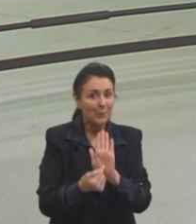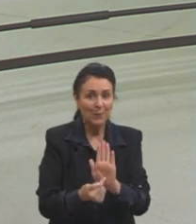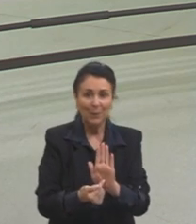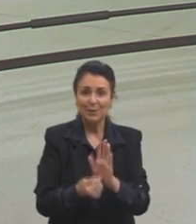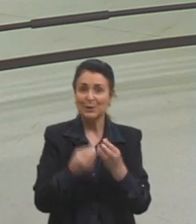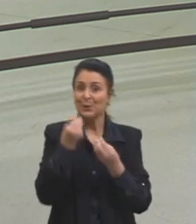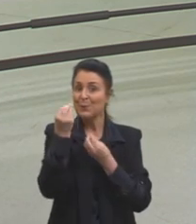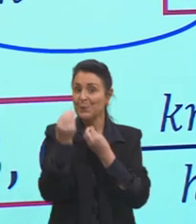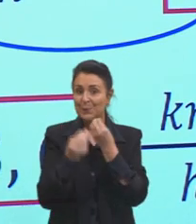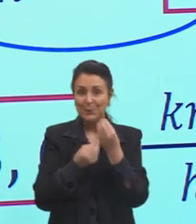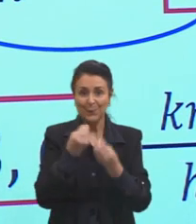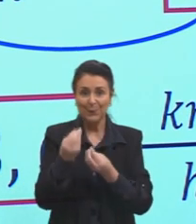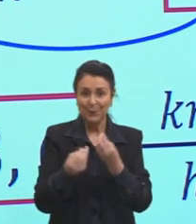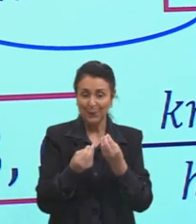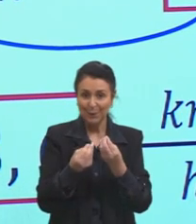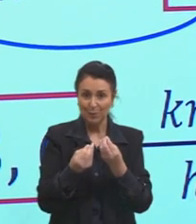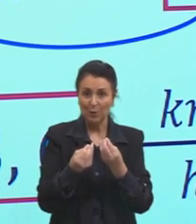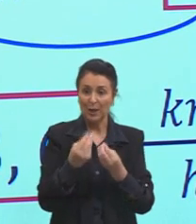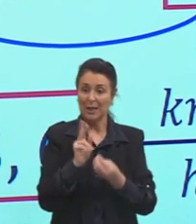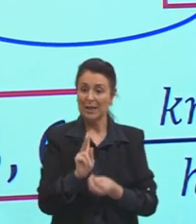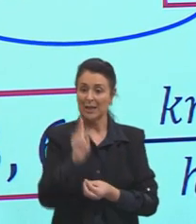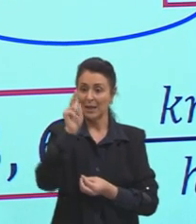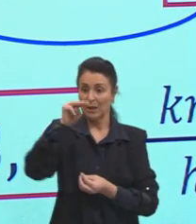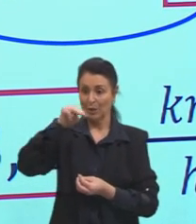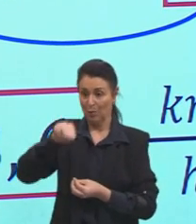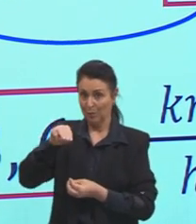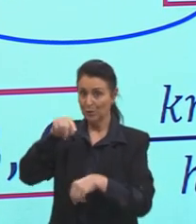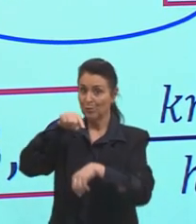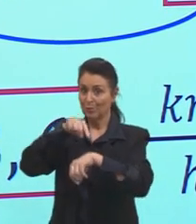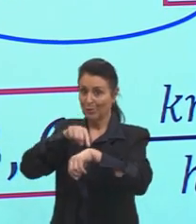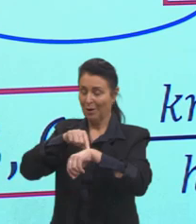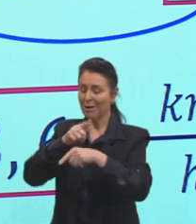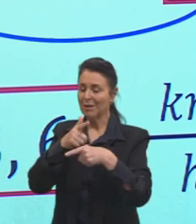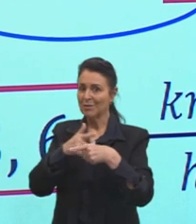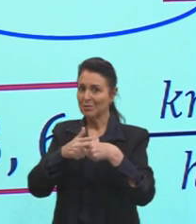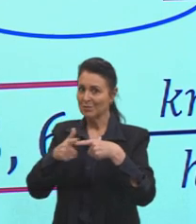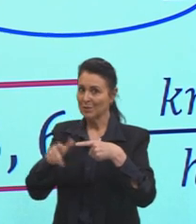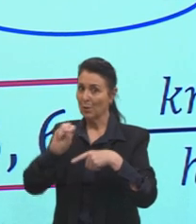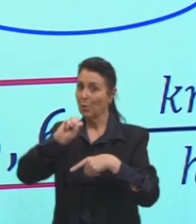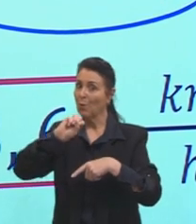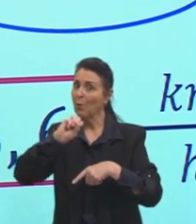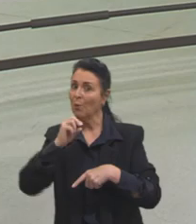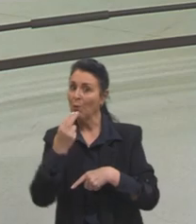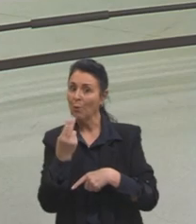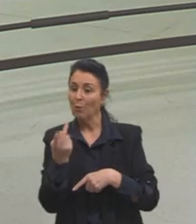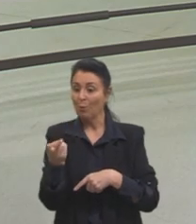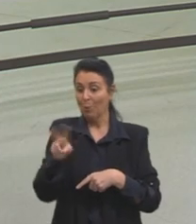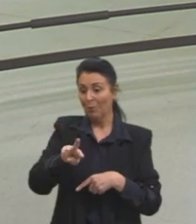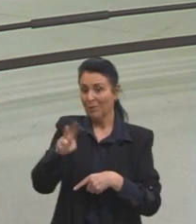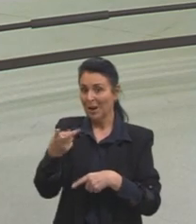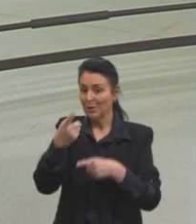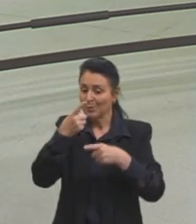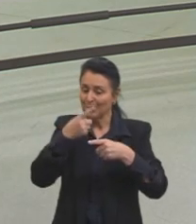quilômetros por hora é divisão. Então o contrário é multiplicação. Tá?